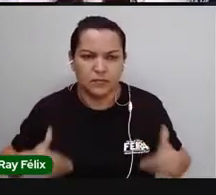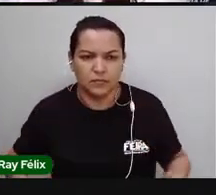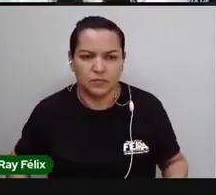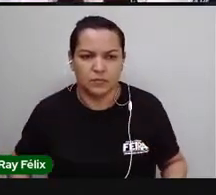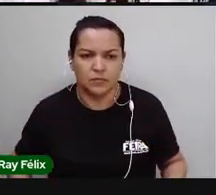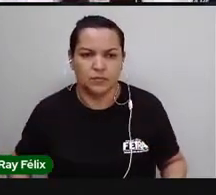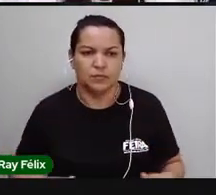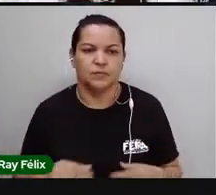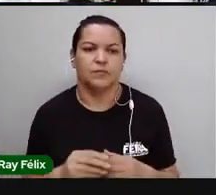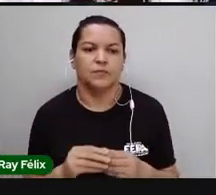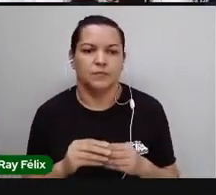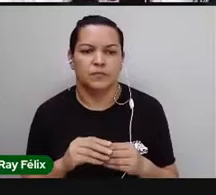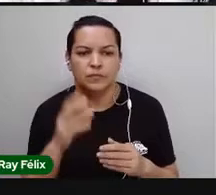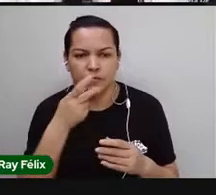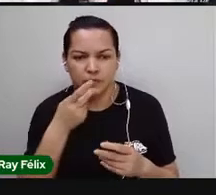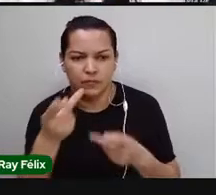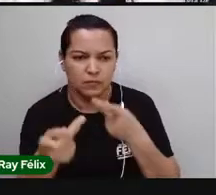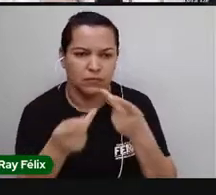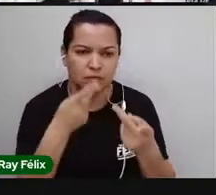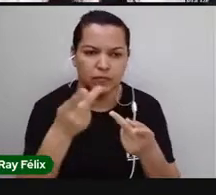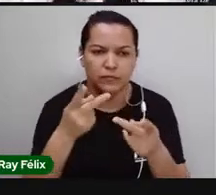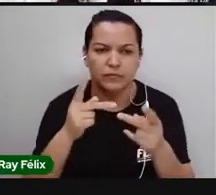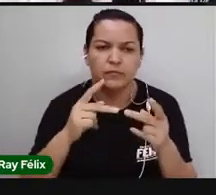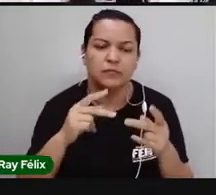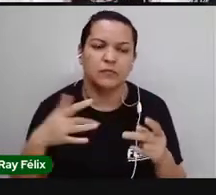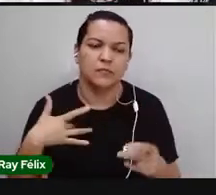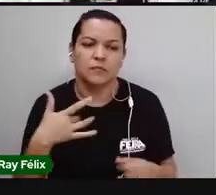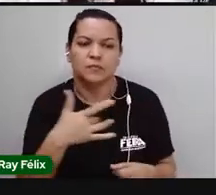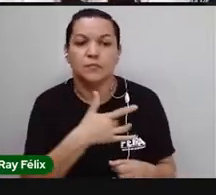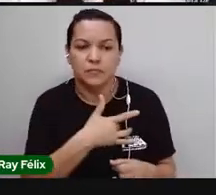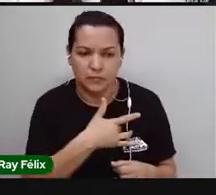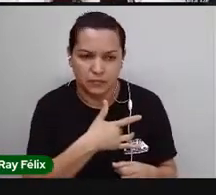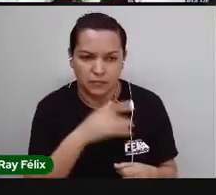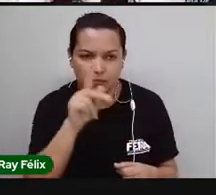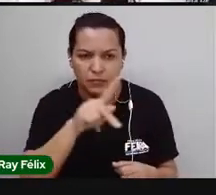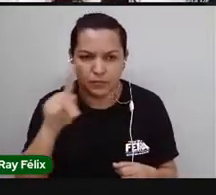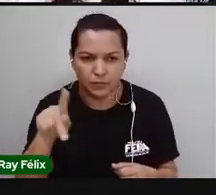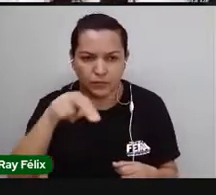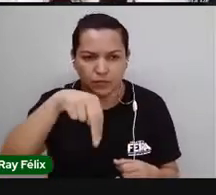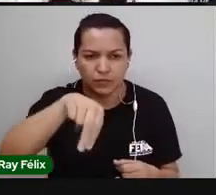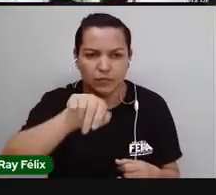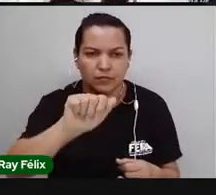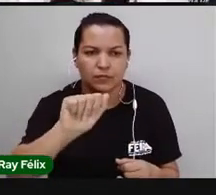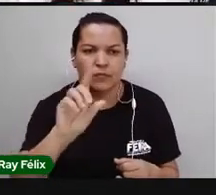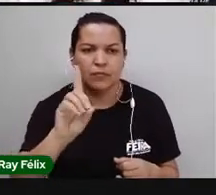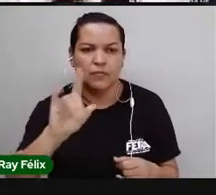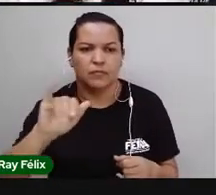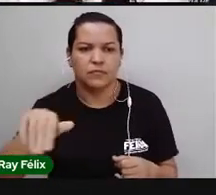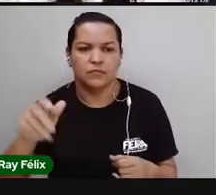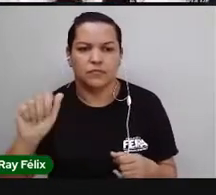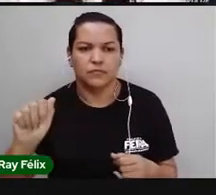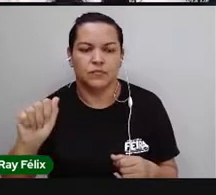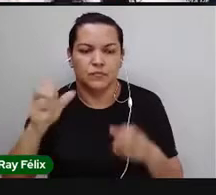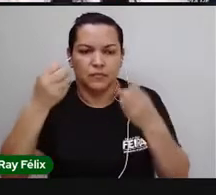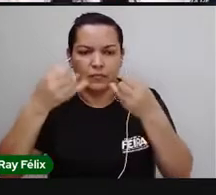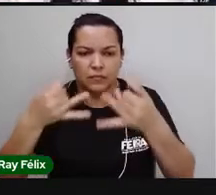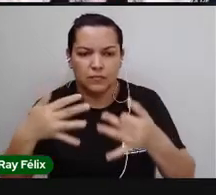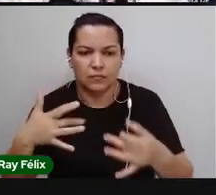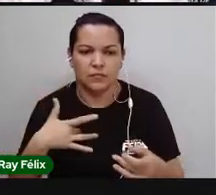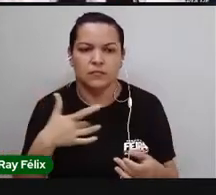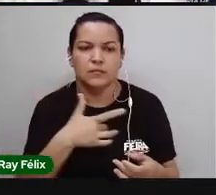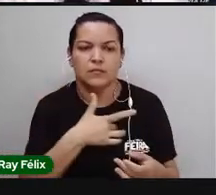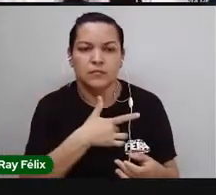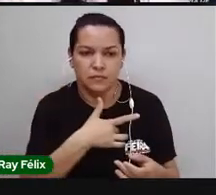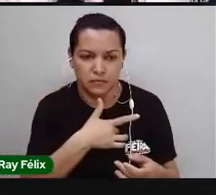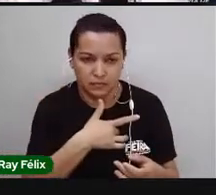E nós falamos sobre o que é saúde, a professora Nádia falou sobre a saúde, né?